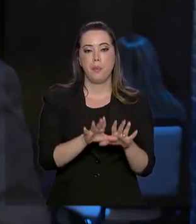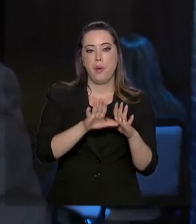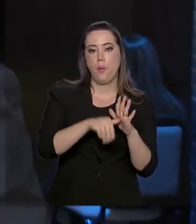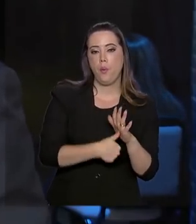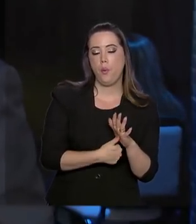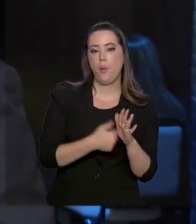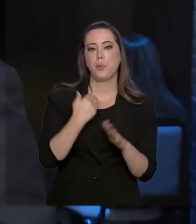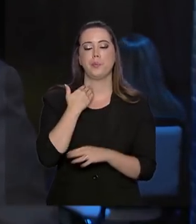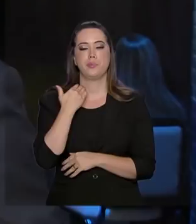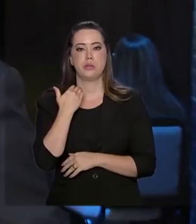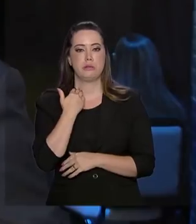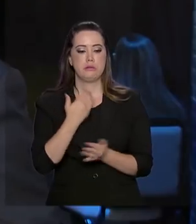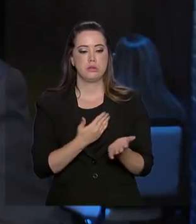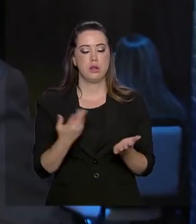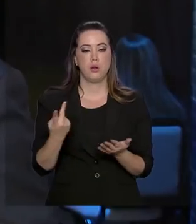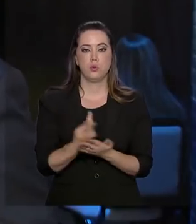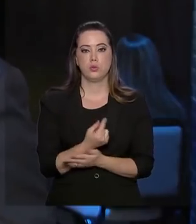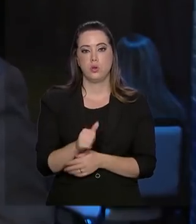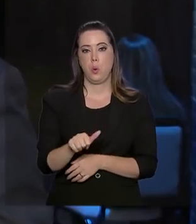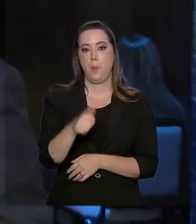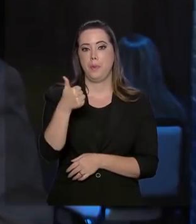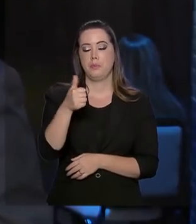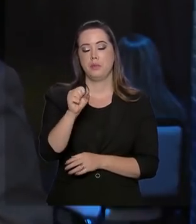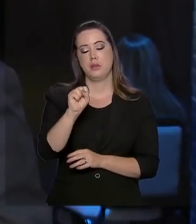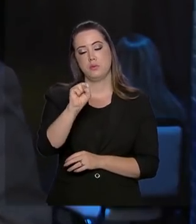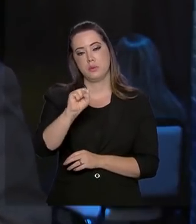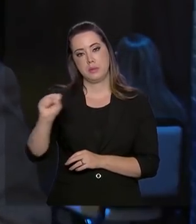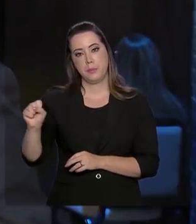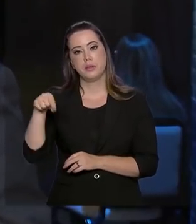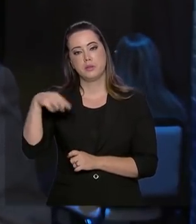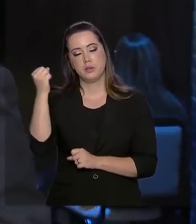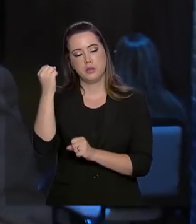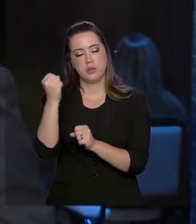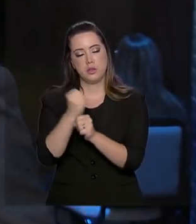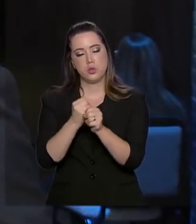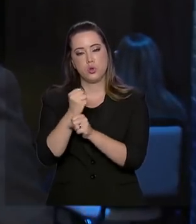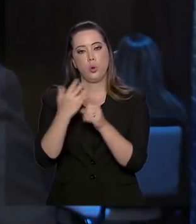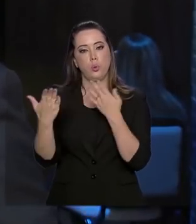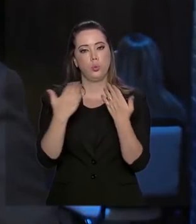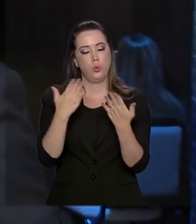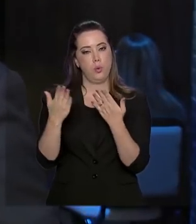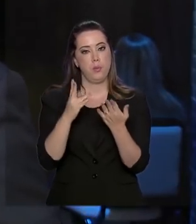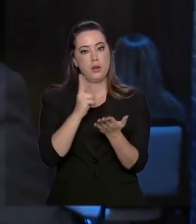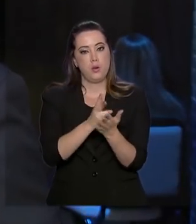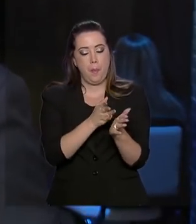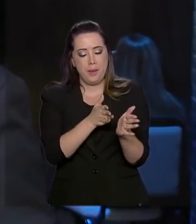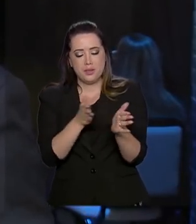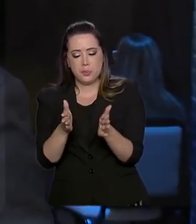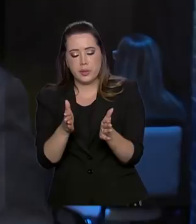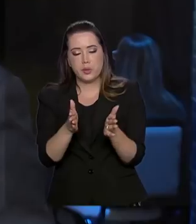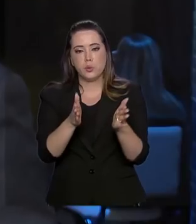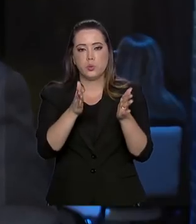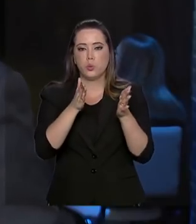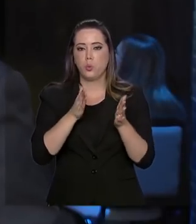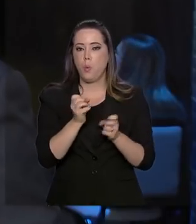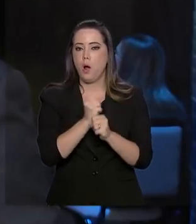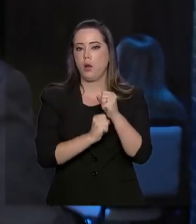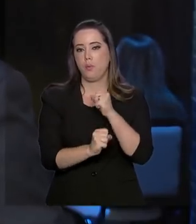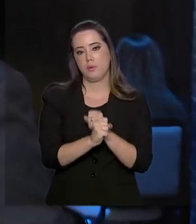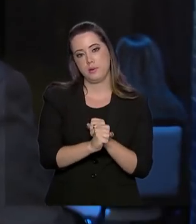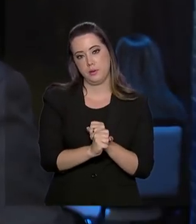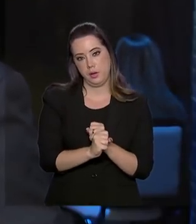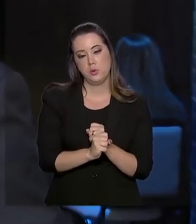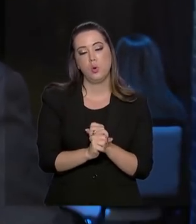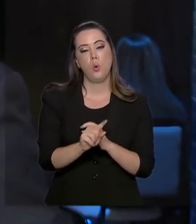no primeiro semestre deste ano em relação ao mesmo período do ano passado. O ministro atribuiu esta melhora à